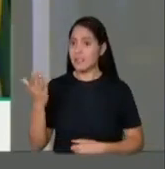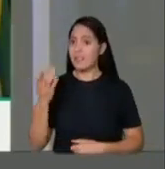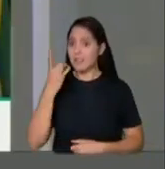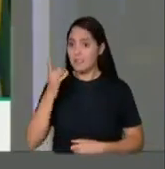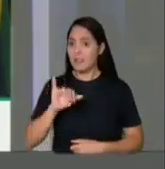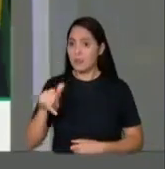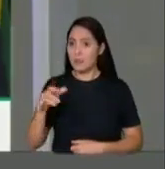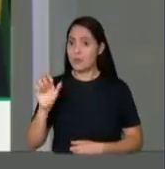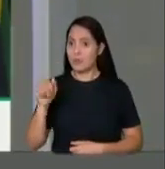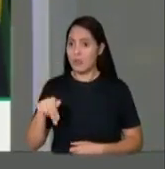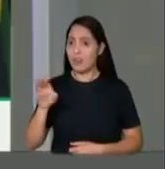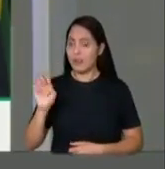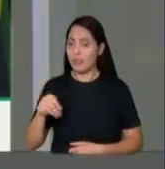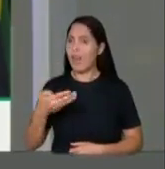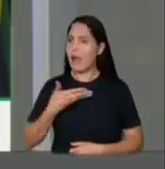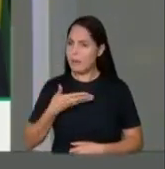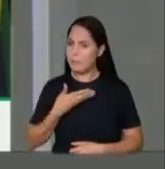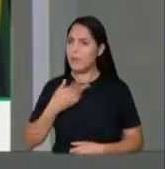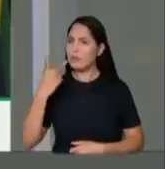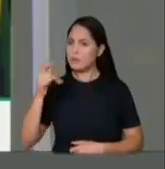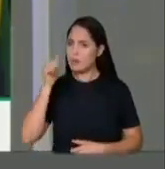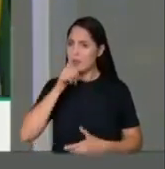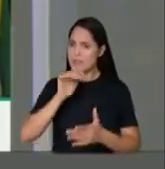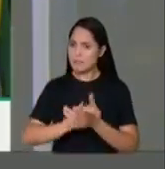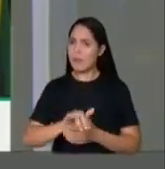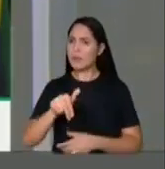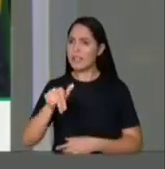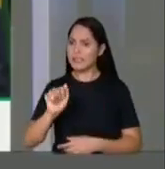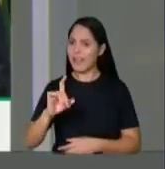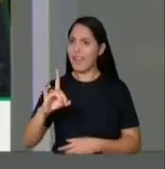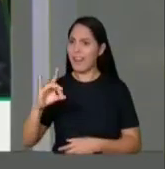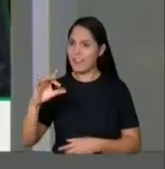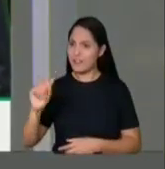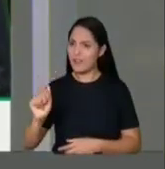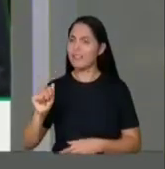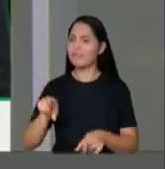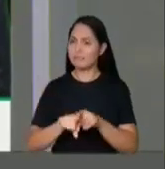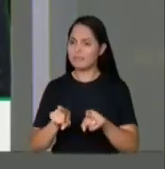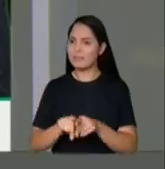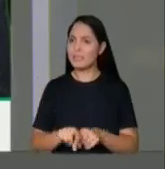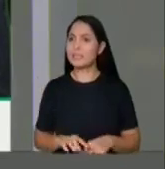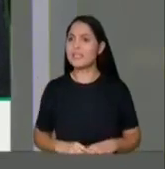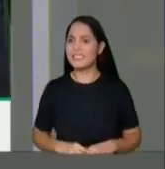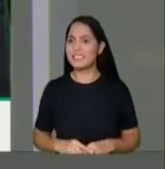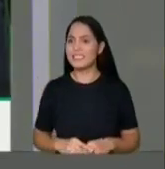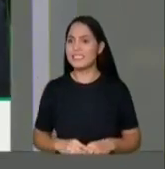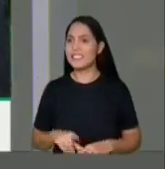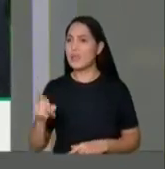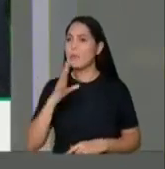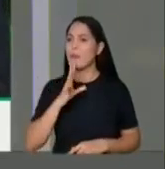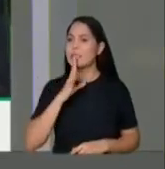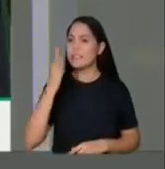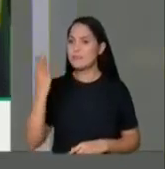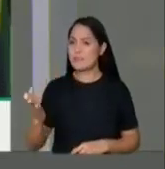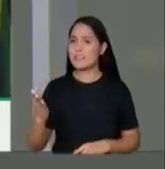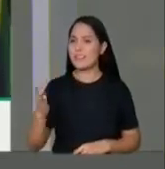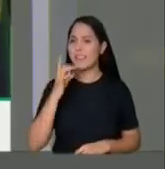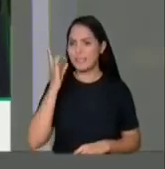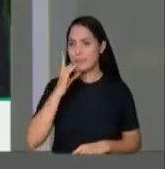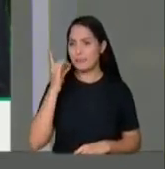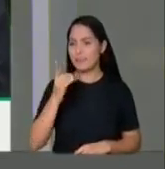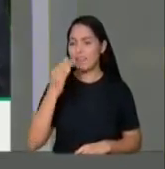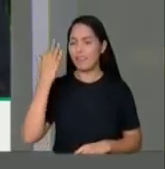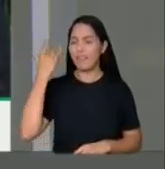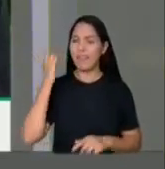ele, a sua esposa, a Nádia. Eu conheci o deputado Júnior, perdão, Joaquim Passarinho, lá na Assembleia Legislativa do Estado do